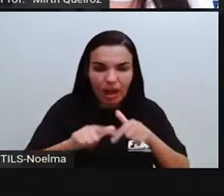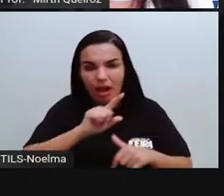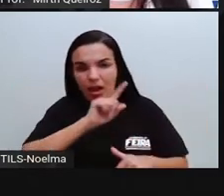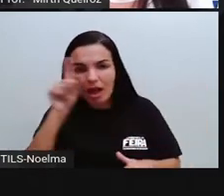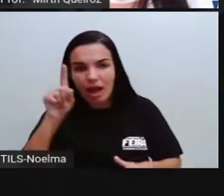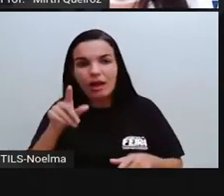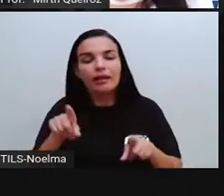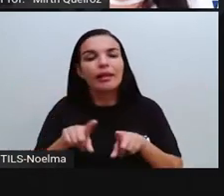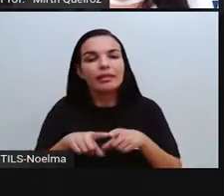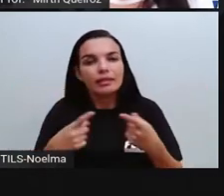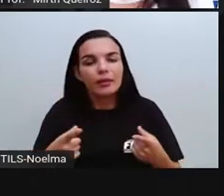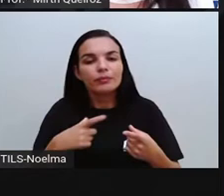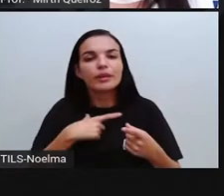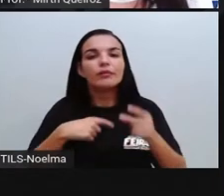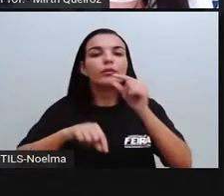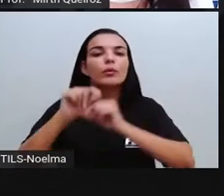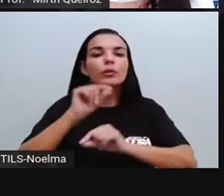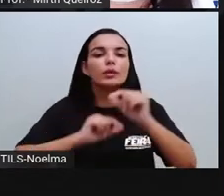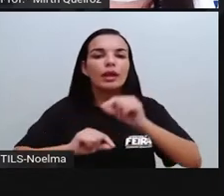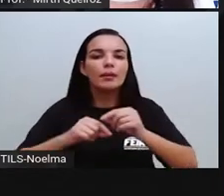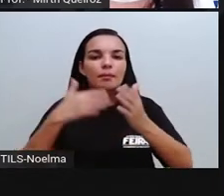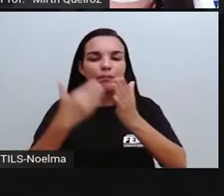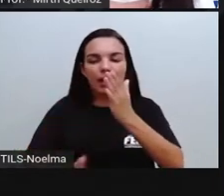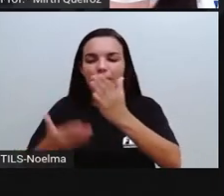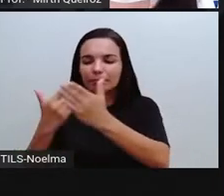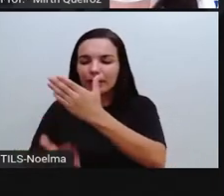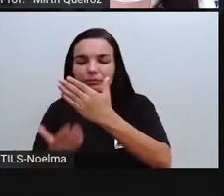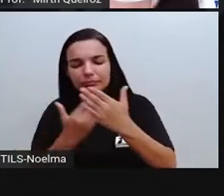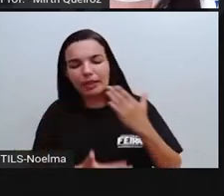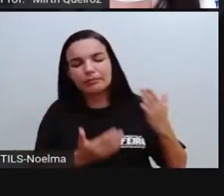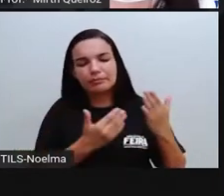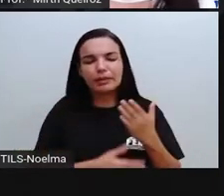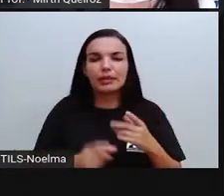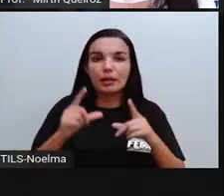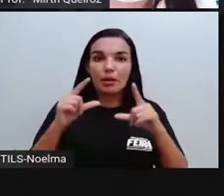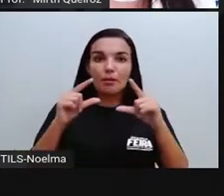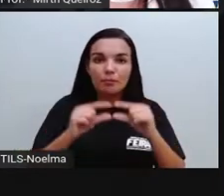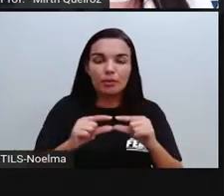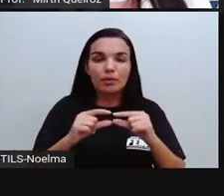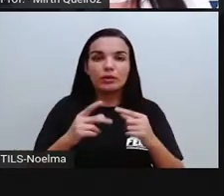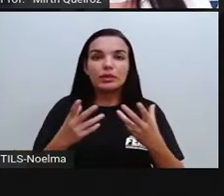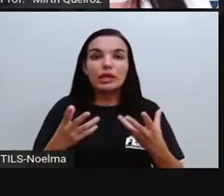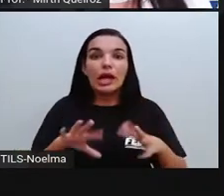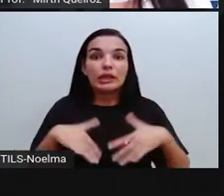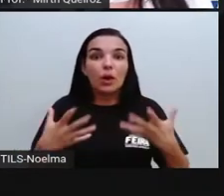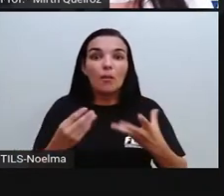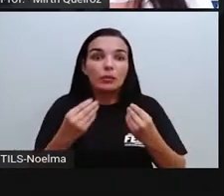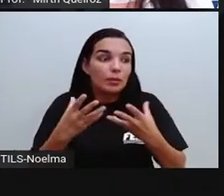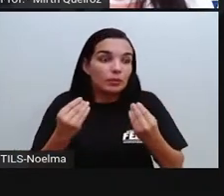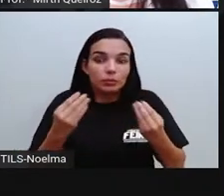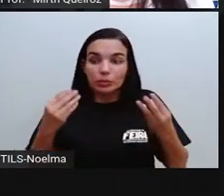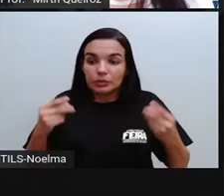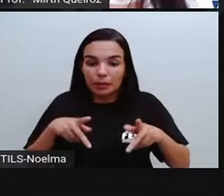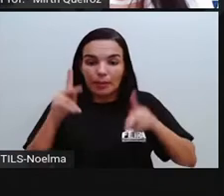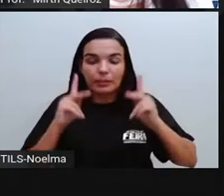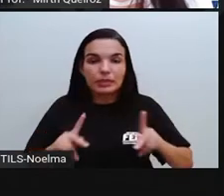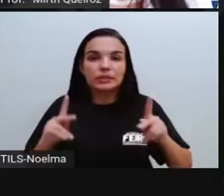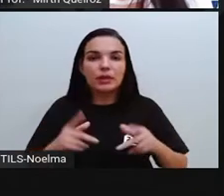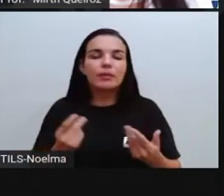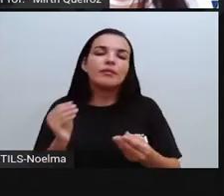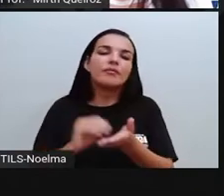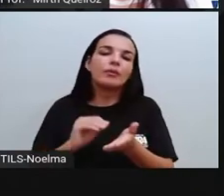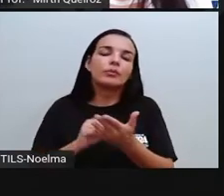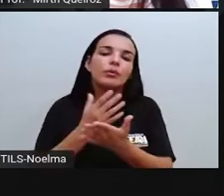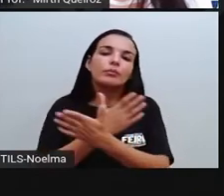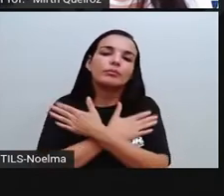Desenvolvimento industrial, que começou a ficar muito, muito, muito populosa e, de repente, faltou emprego para